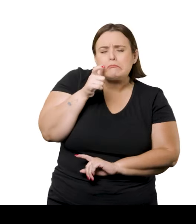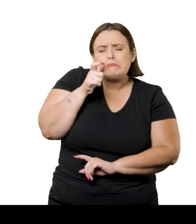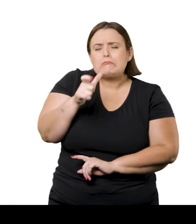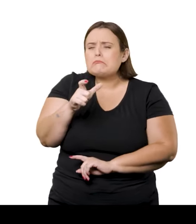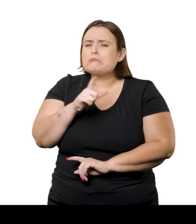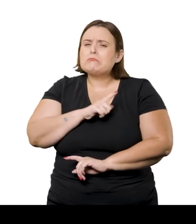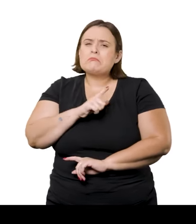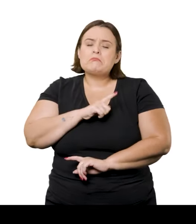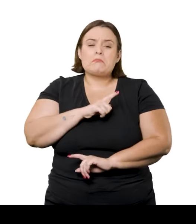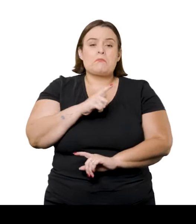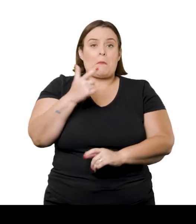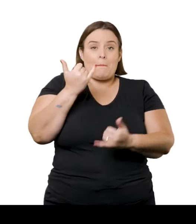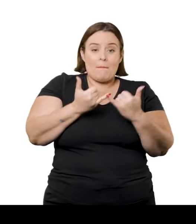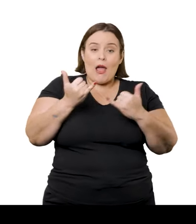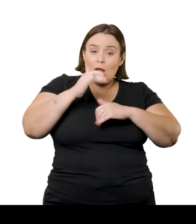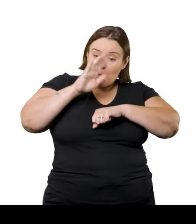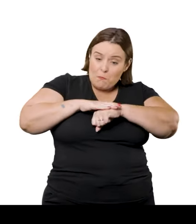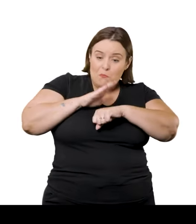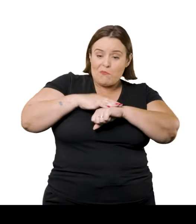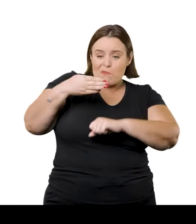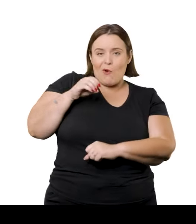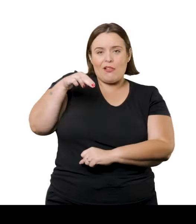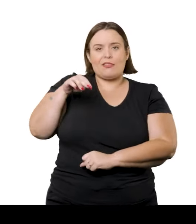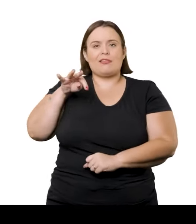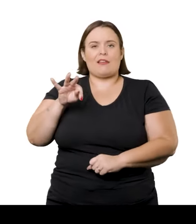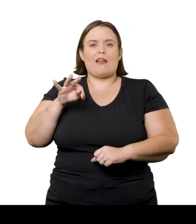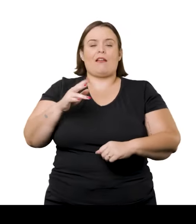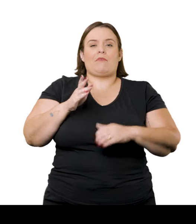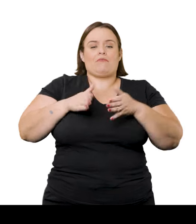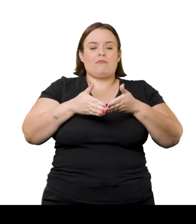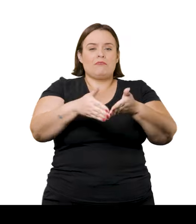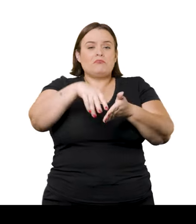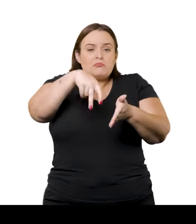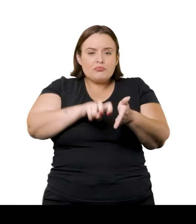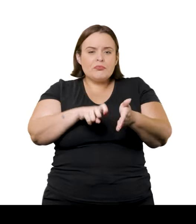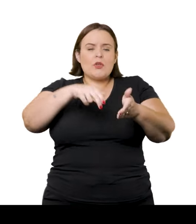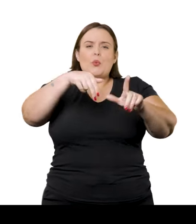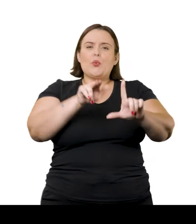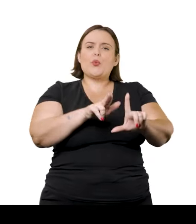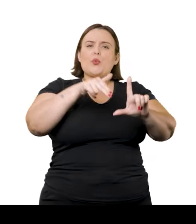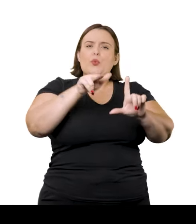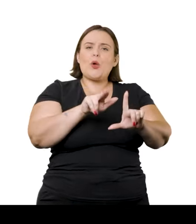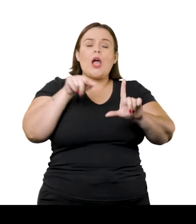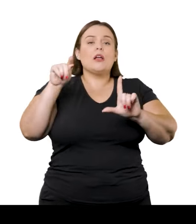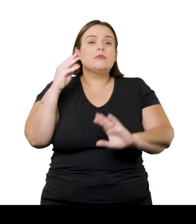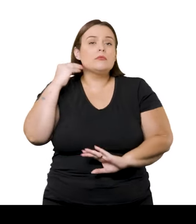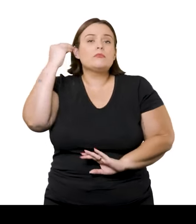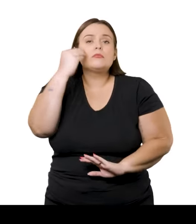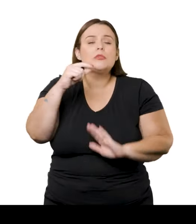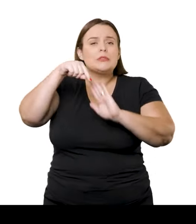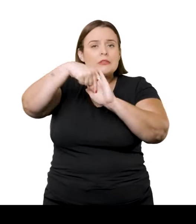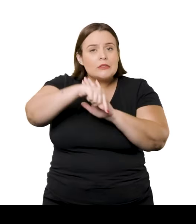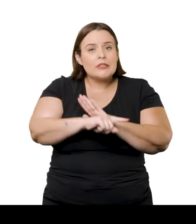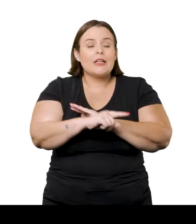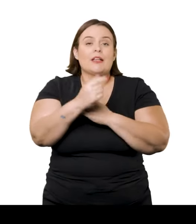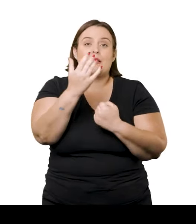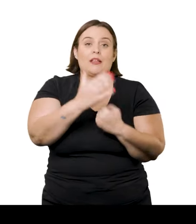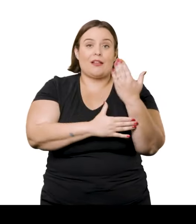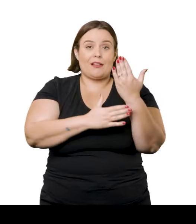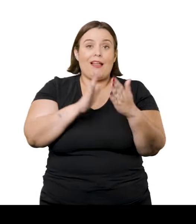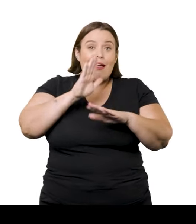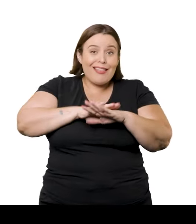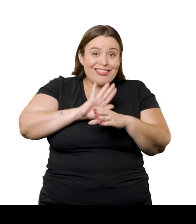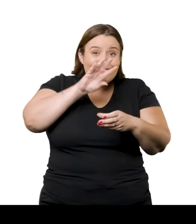como se Monet estivesse ele mesmo sentado em um barco enquanto fazia a pintura. Ele buscava essa experiência imersiva e, para isso,